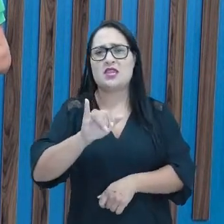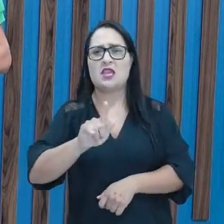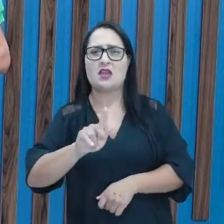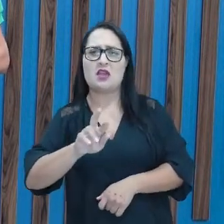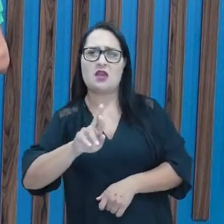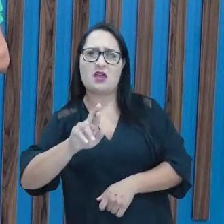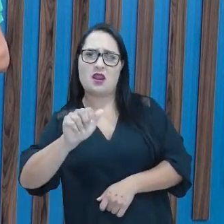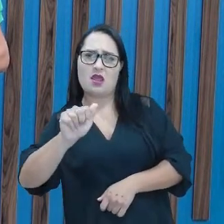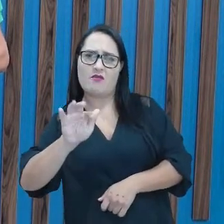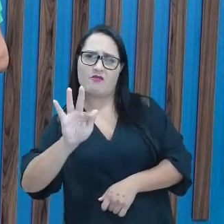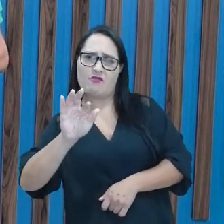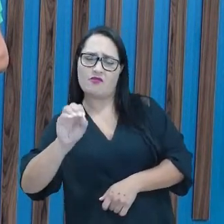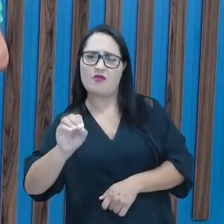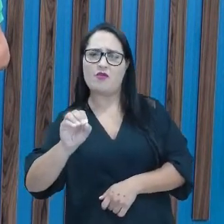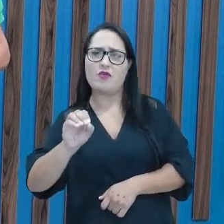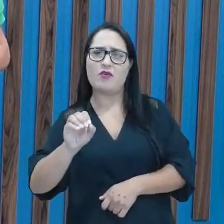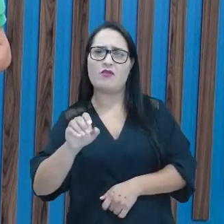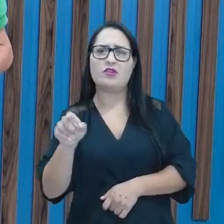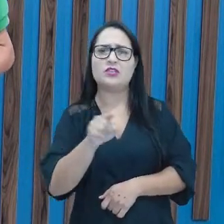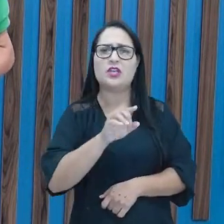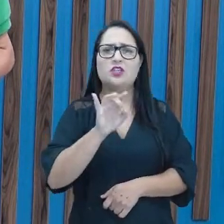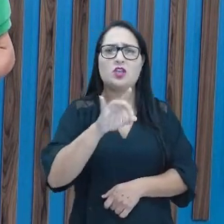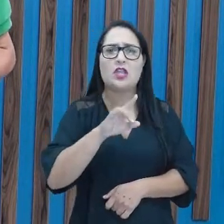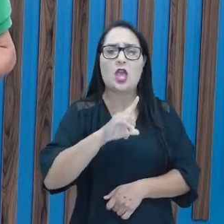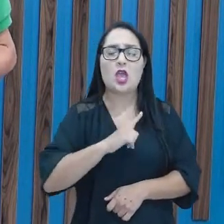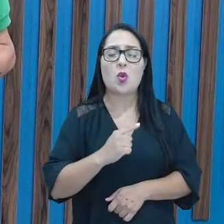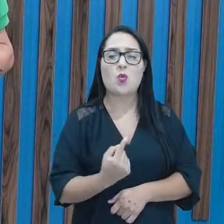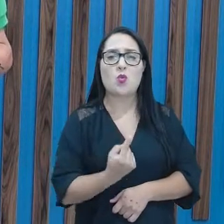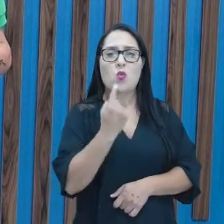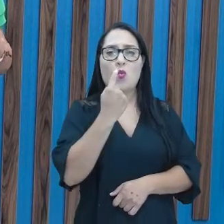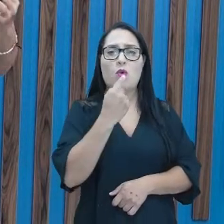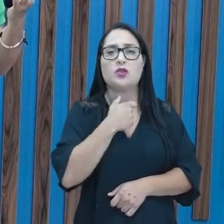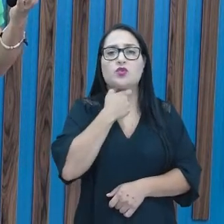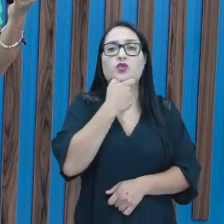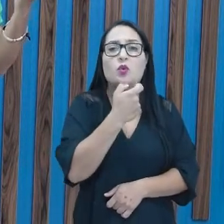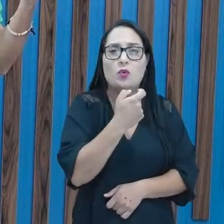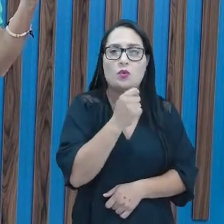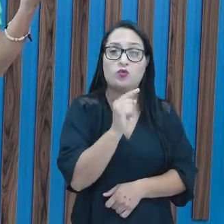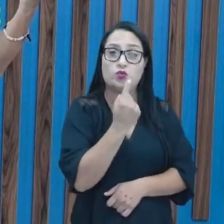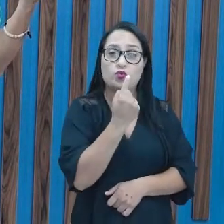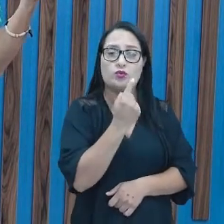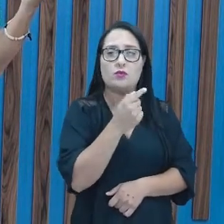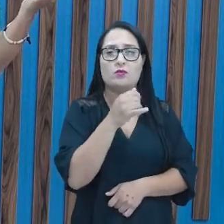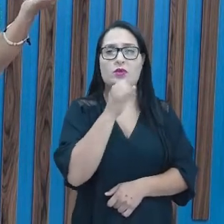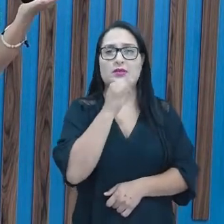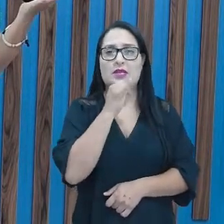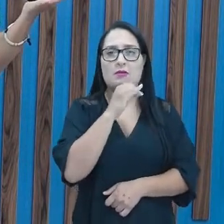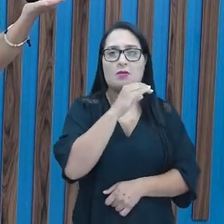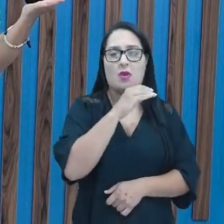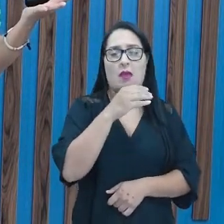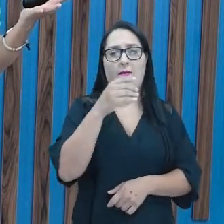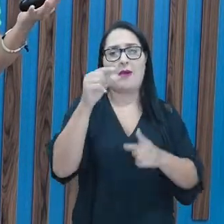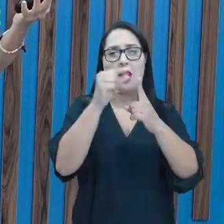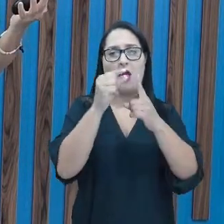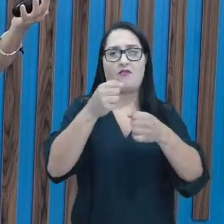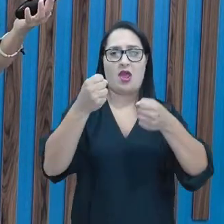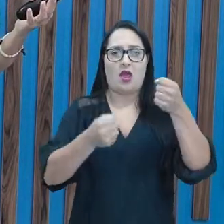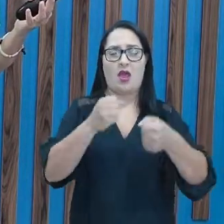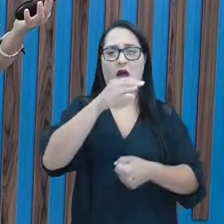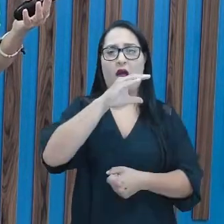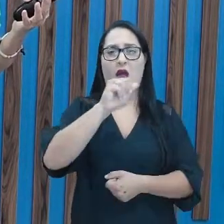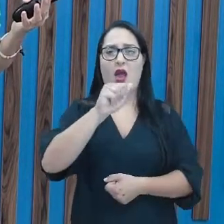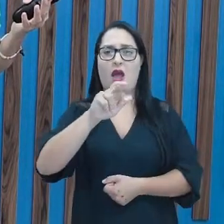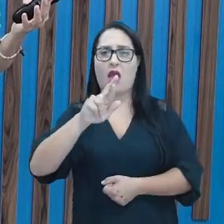no dígrafo, gente, você só escuta um som, como por exemplo na palavra carro. Carro tem